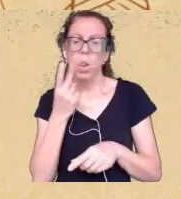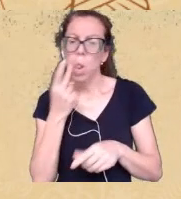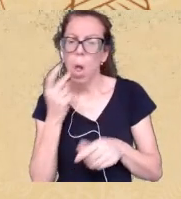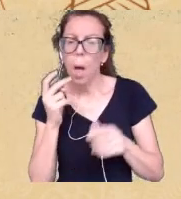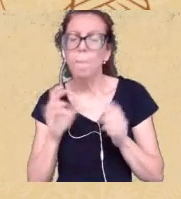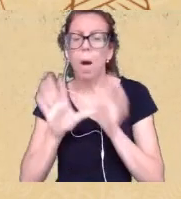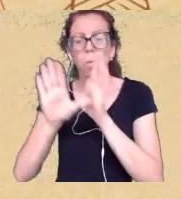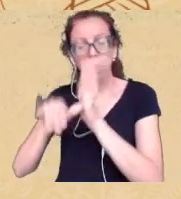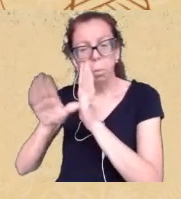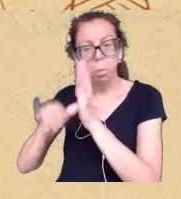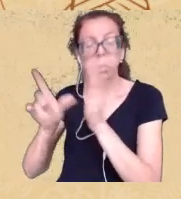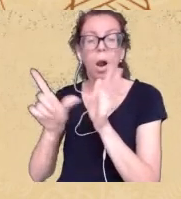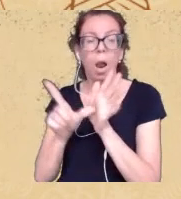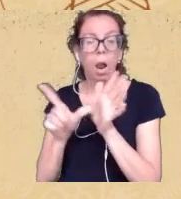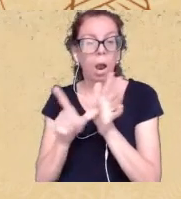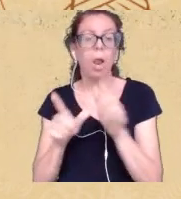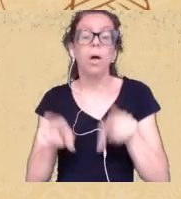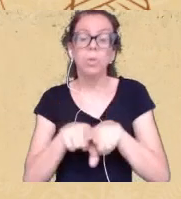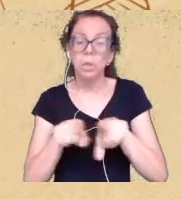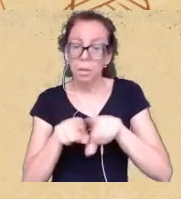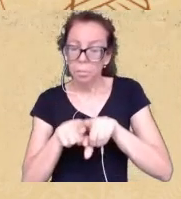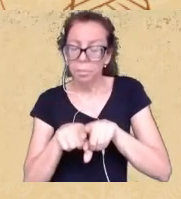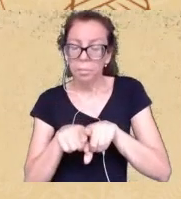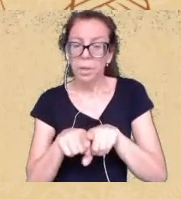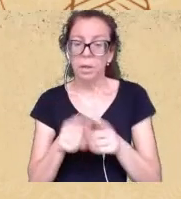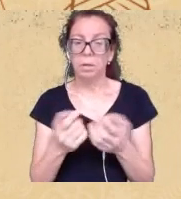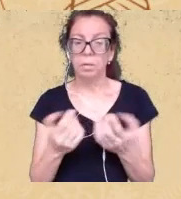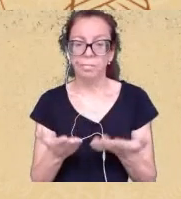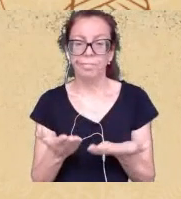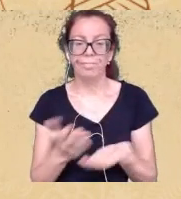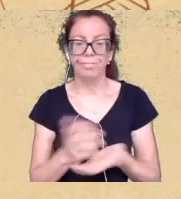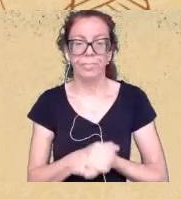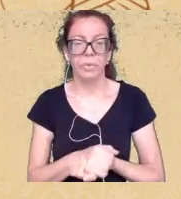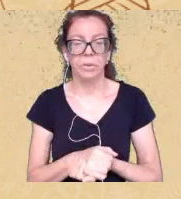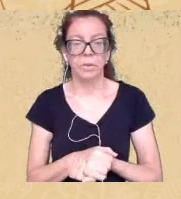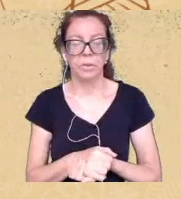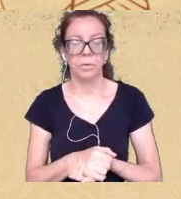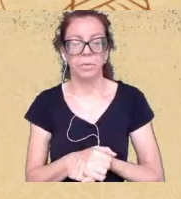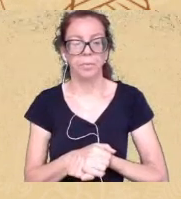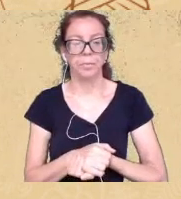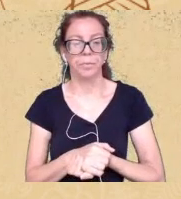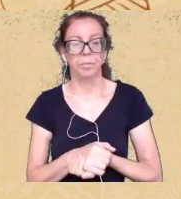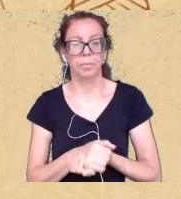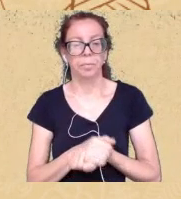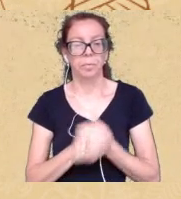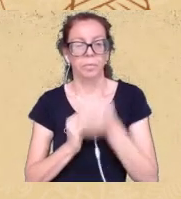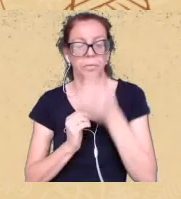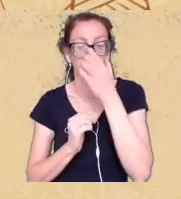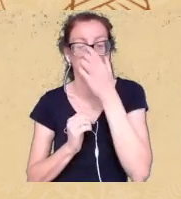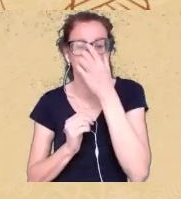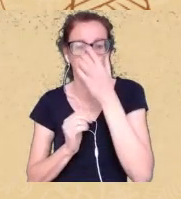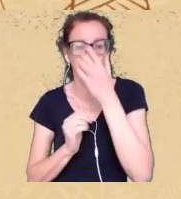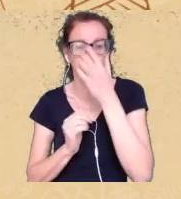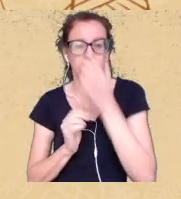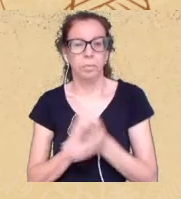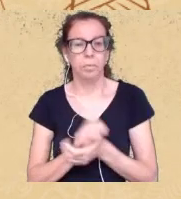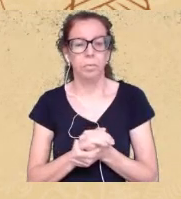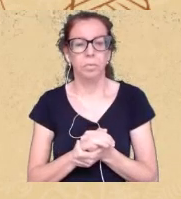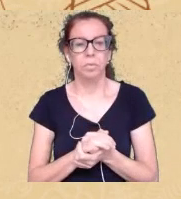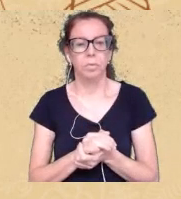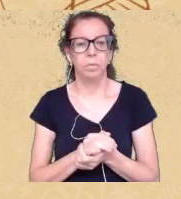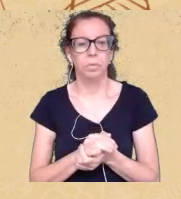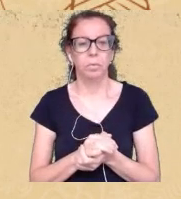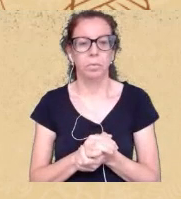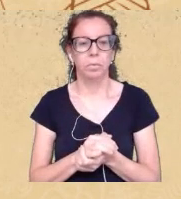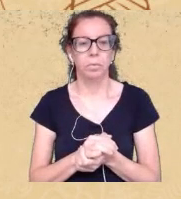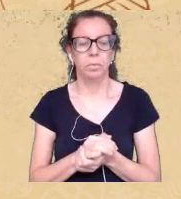feita para fazer uma profecia que a gente chama autorrealizatória de dizer olha como homossexuais são